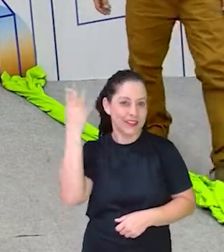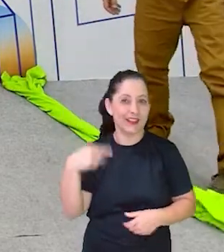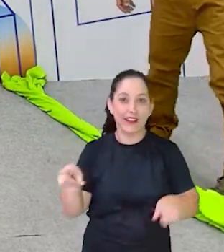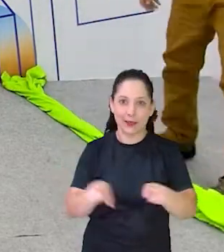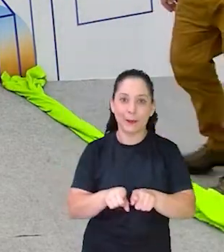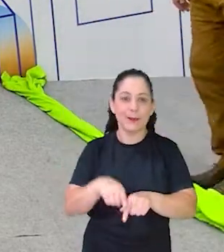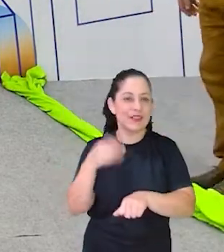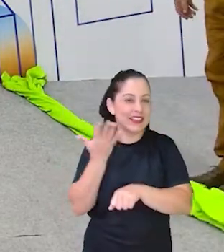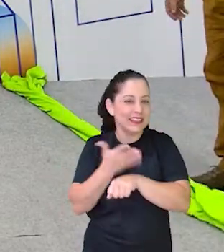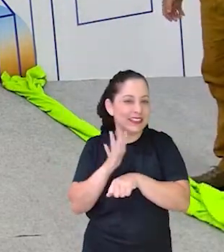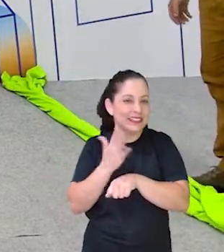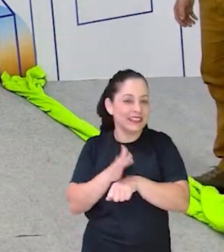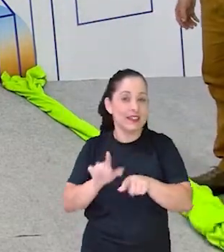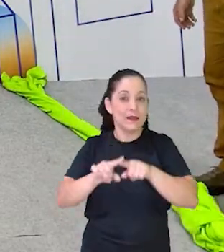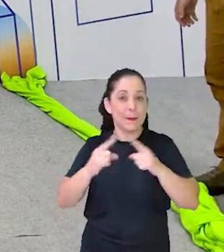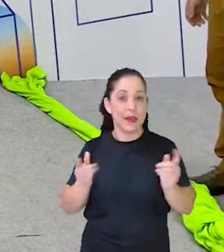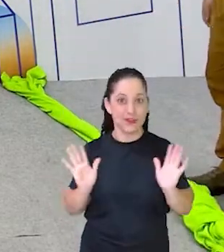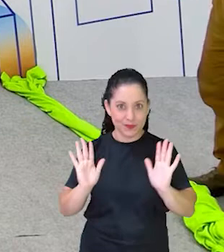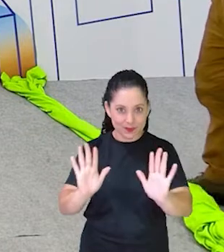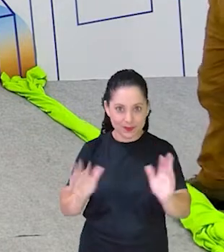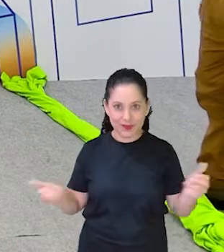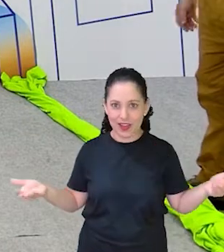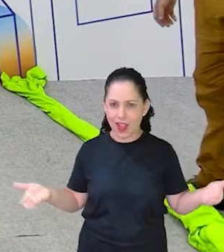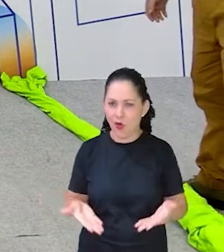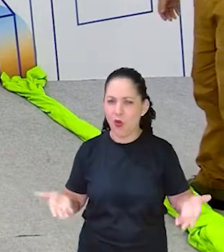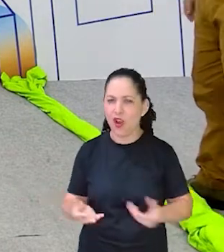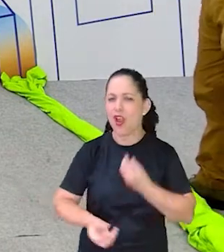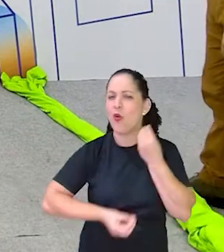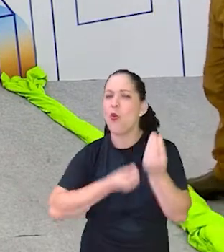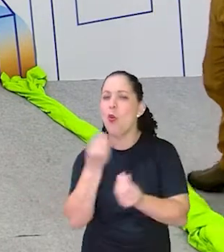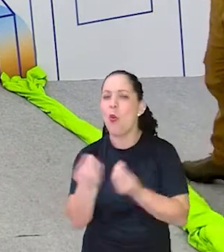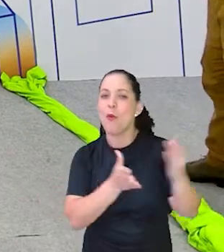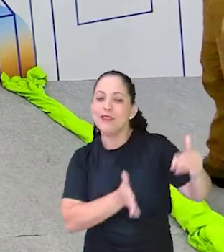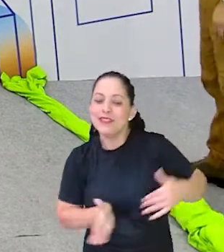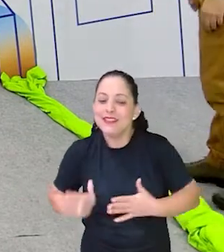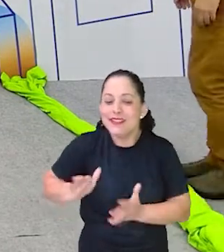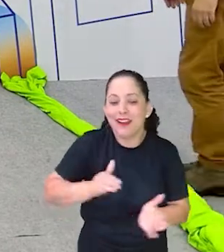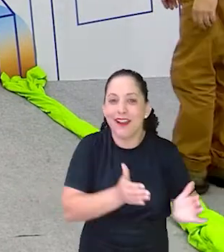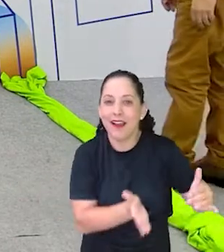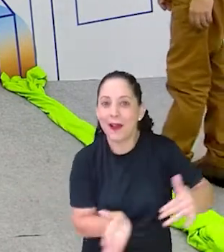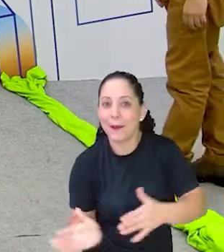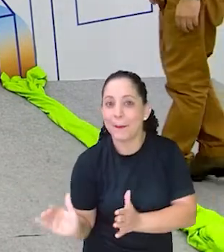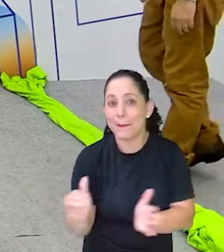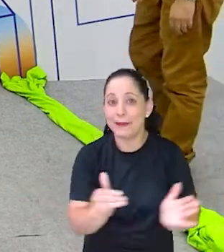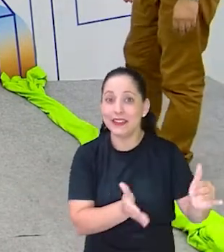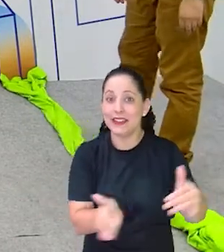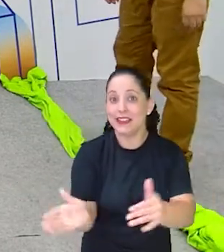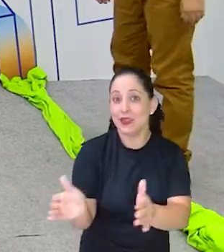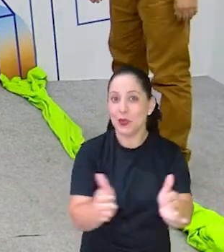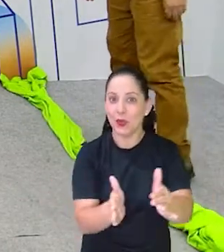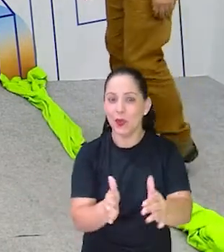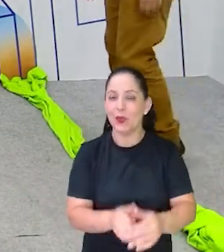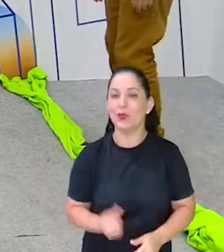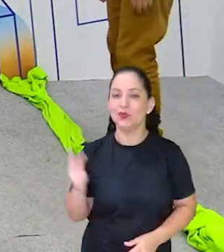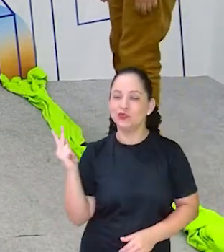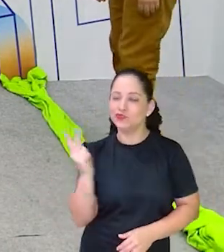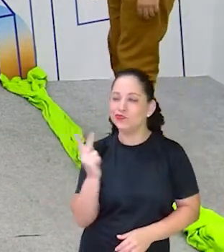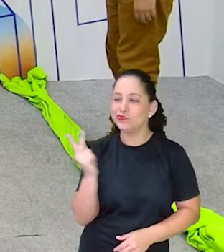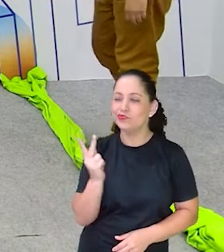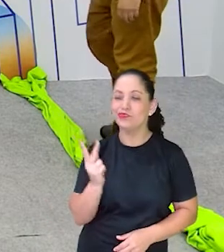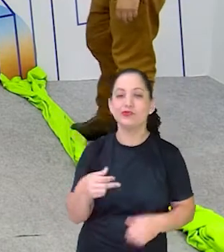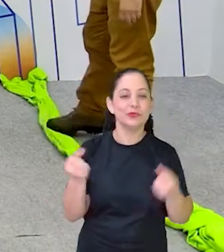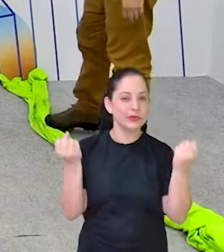vai ensaiar. Agora, como vai ser este caminho? Eles irão